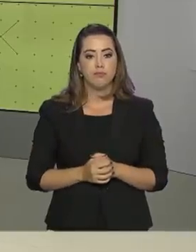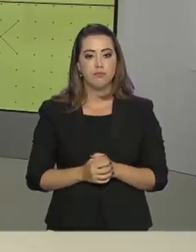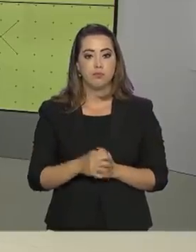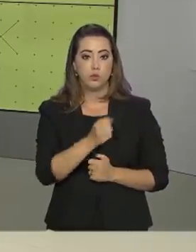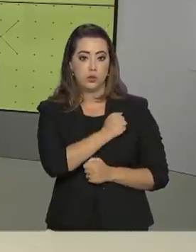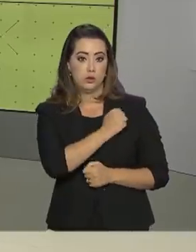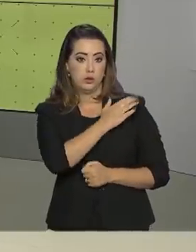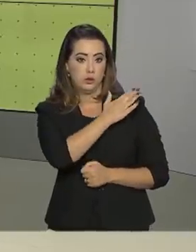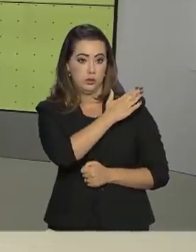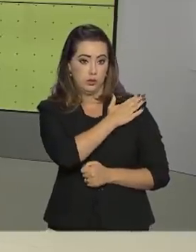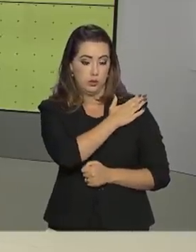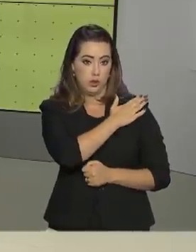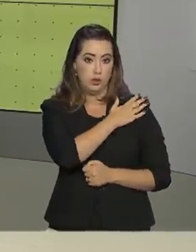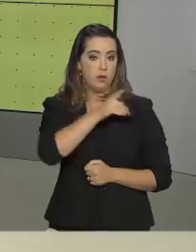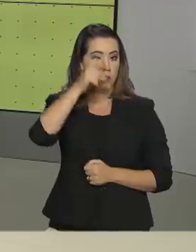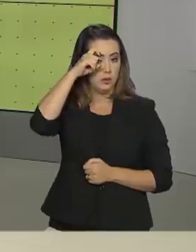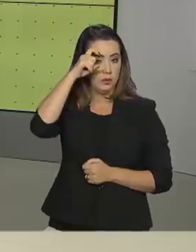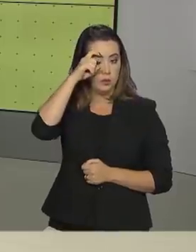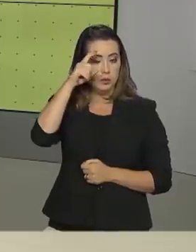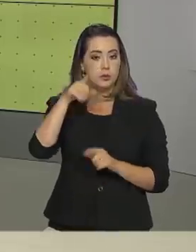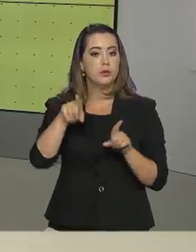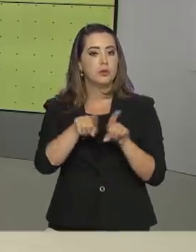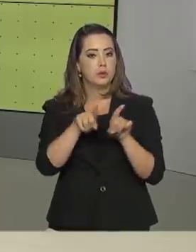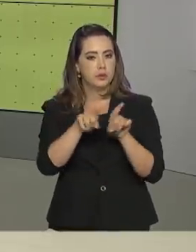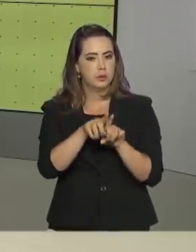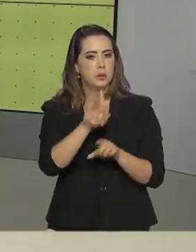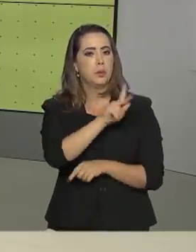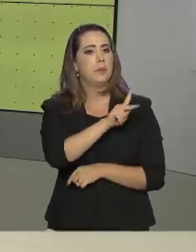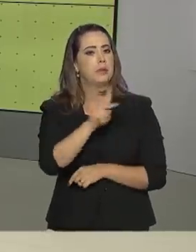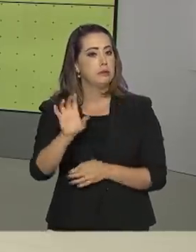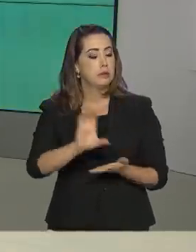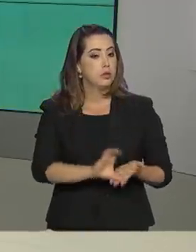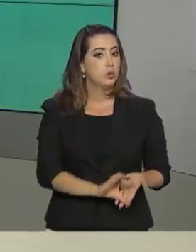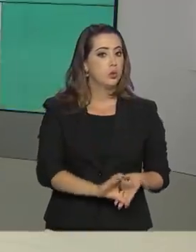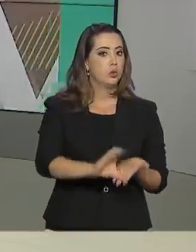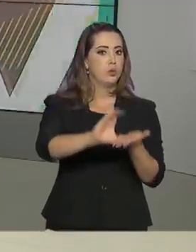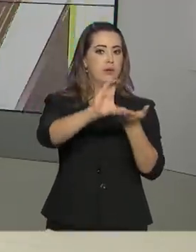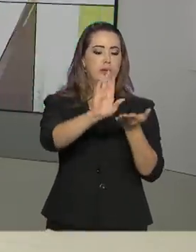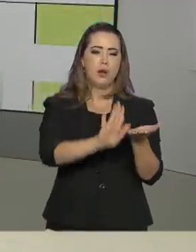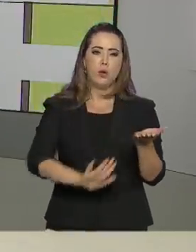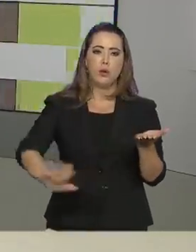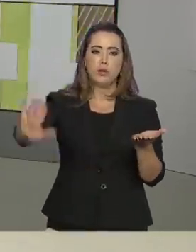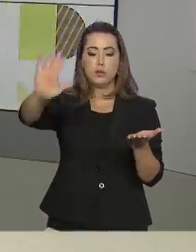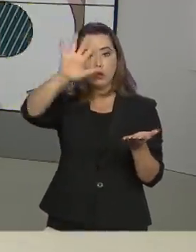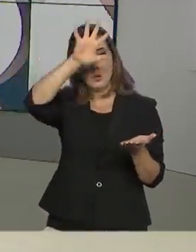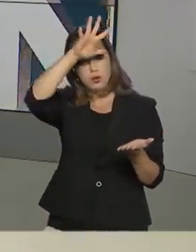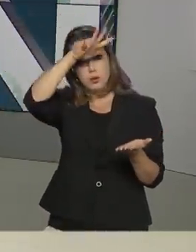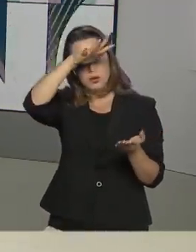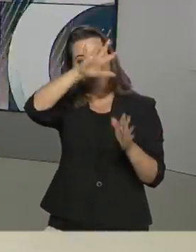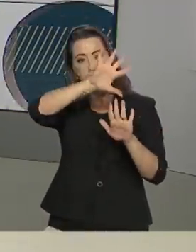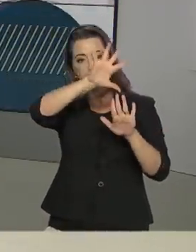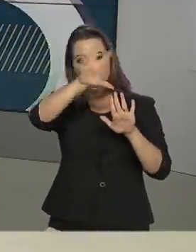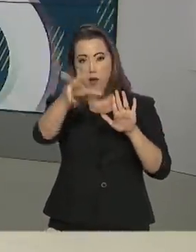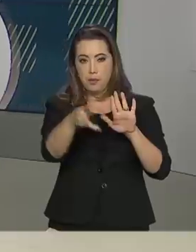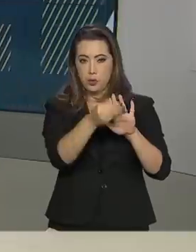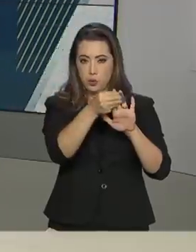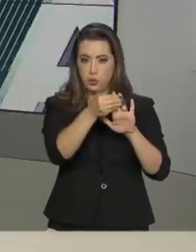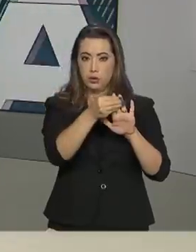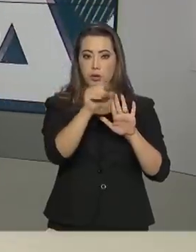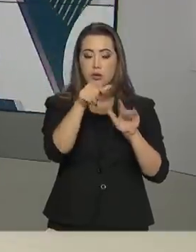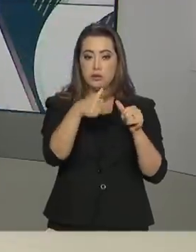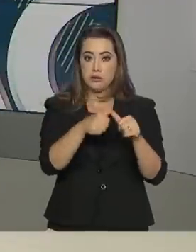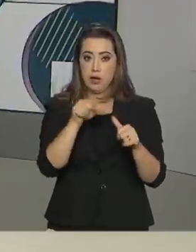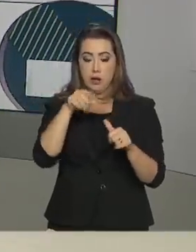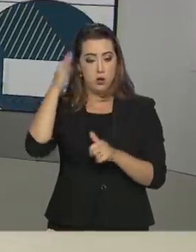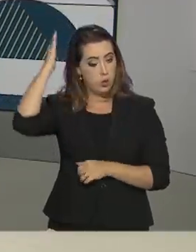vice-presidente da República, Milton Mourão, que também é o presidente do Conselho Nacional da Amazônia Legal, está em Belém do Pará, onde se